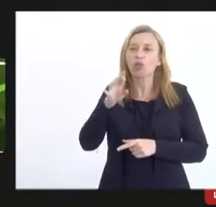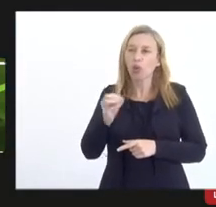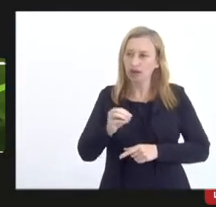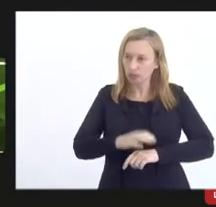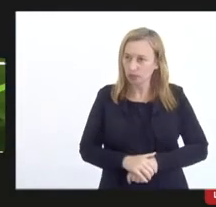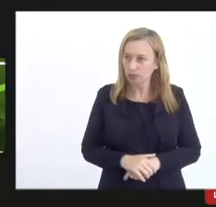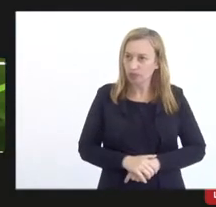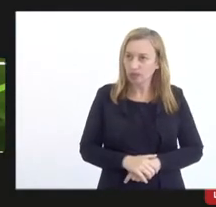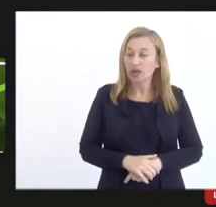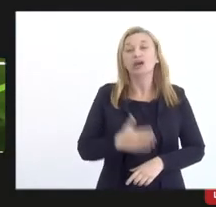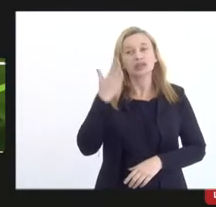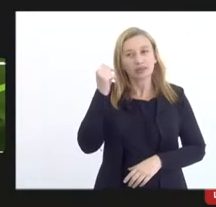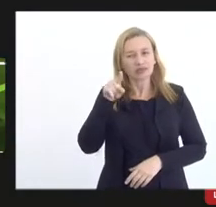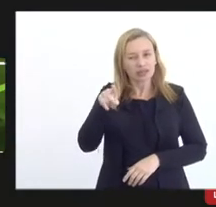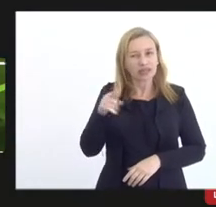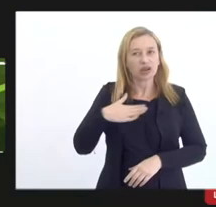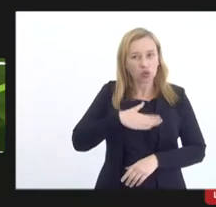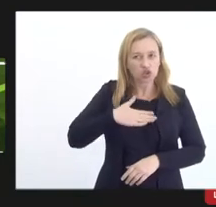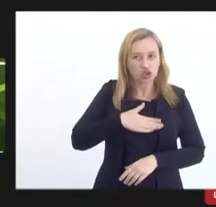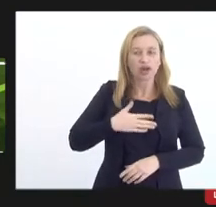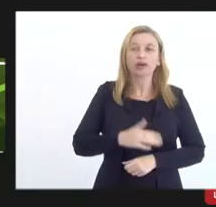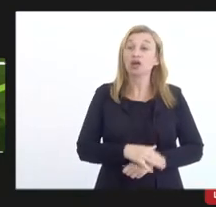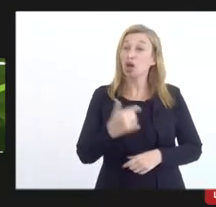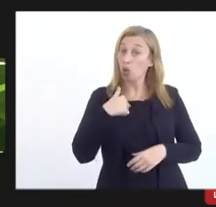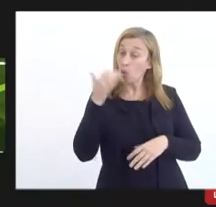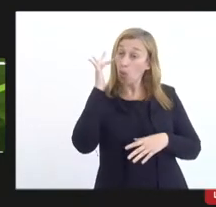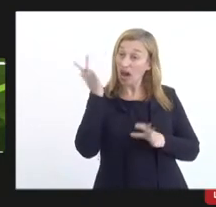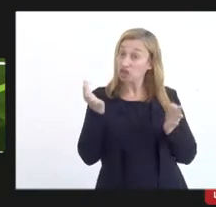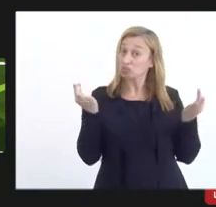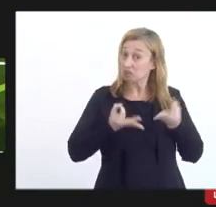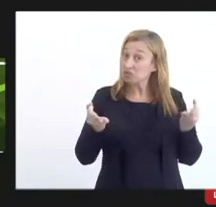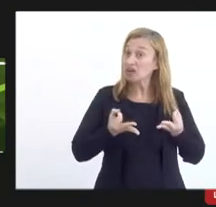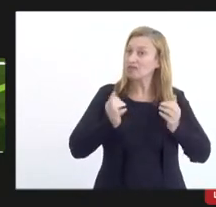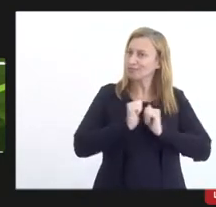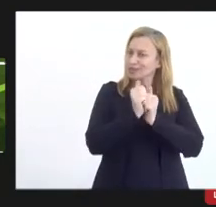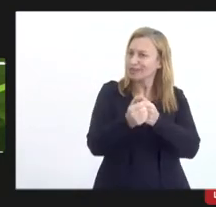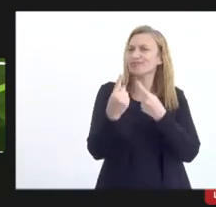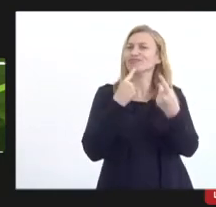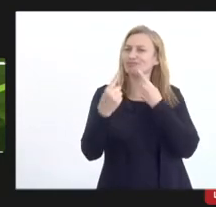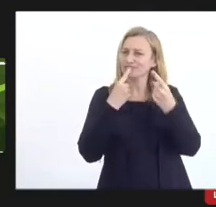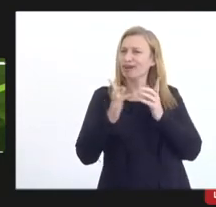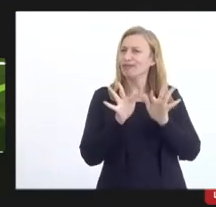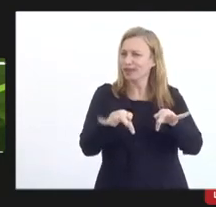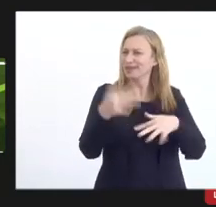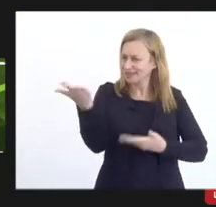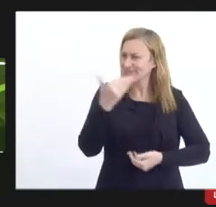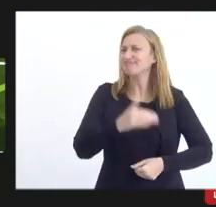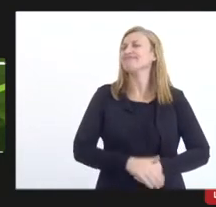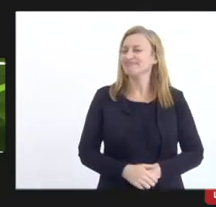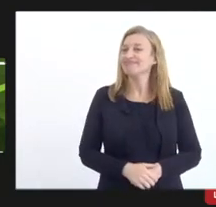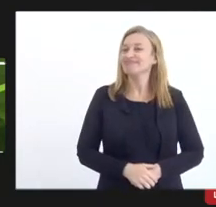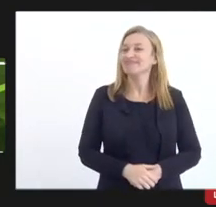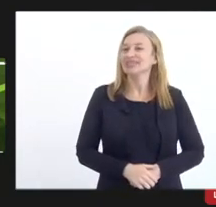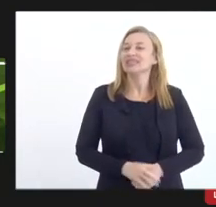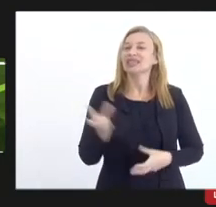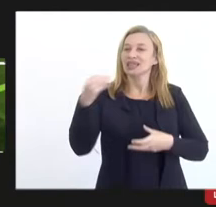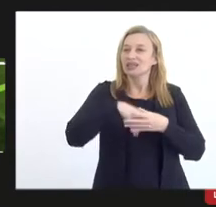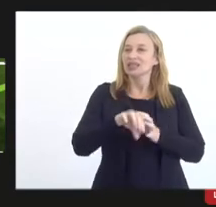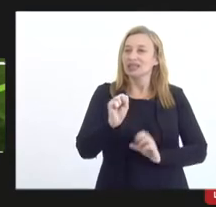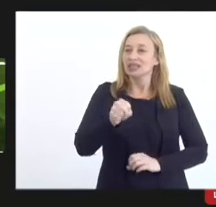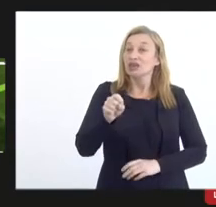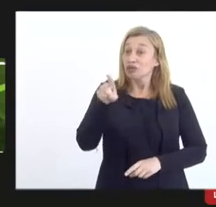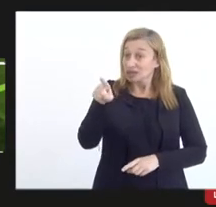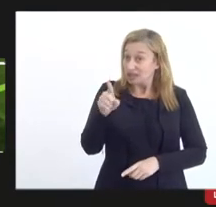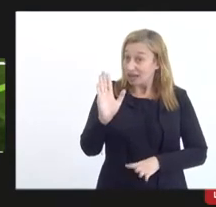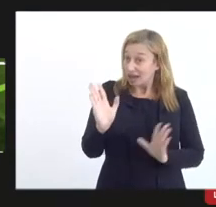eu sabia que você ia gostar eu acho perfeito vamos seguir o debate então eu concluí vamos lá tem que incluir sim você